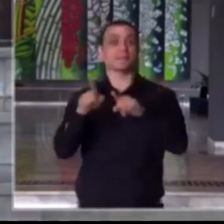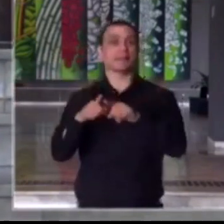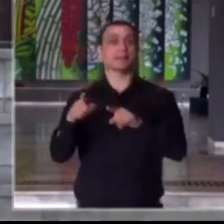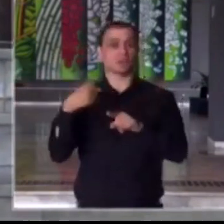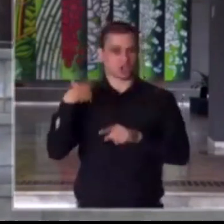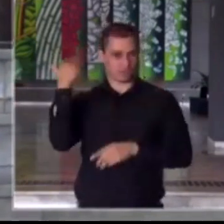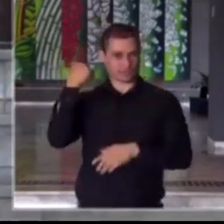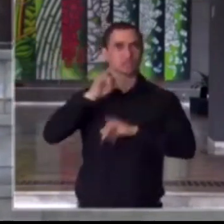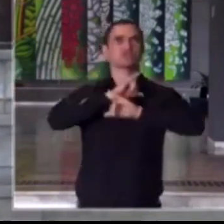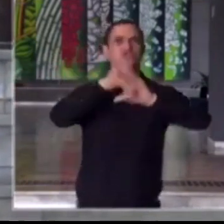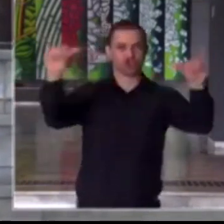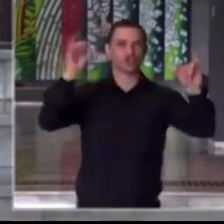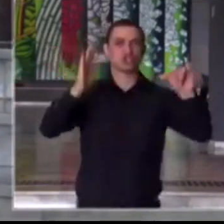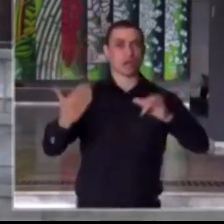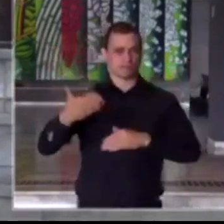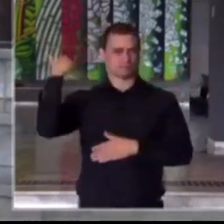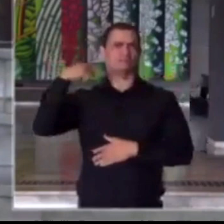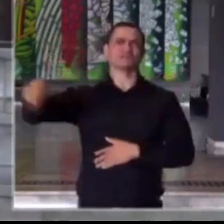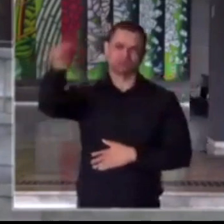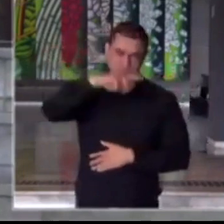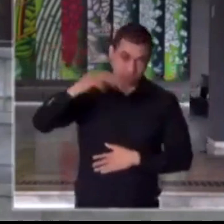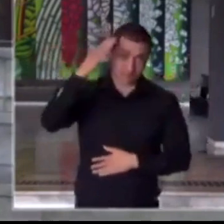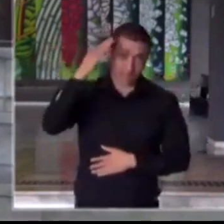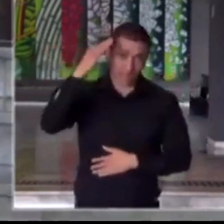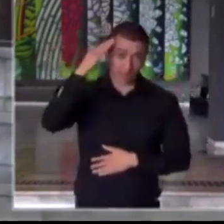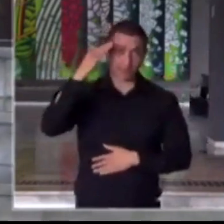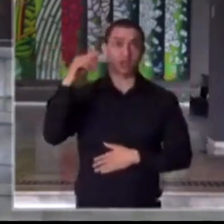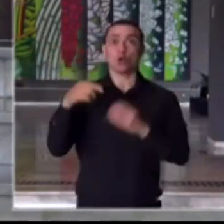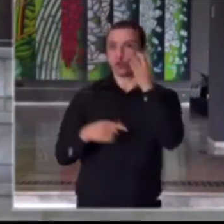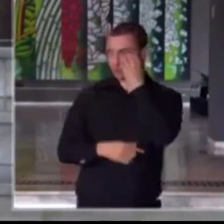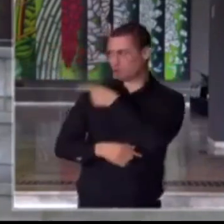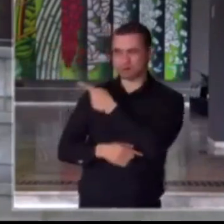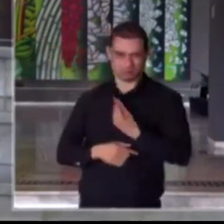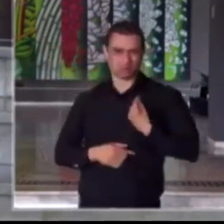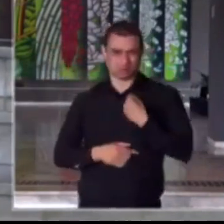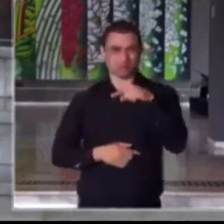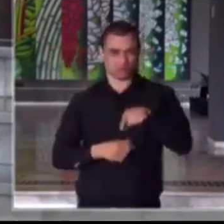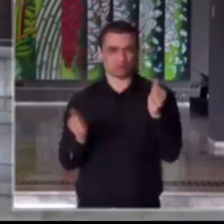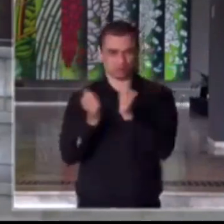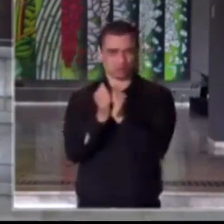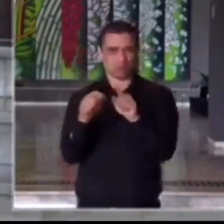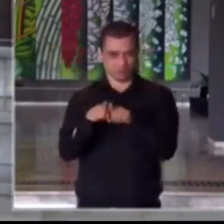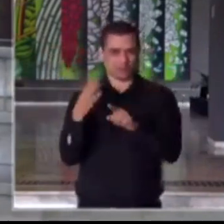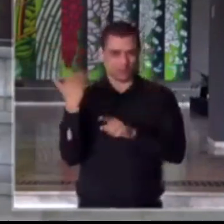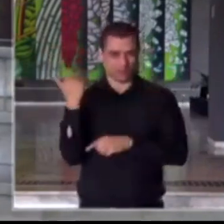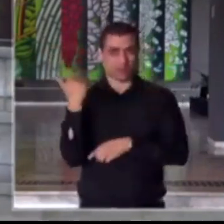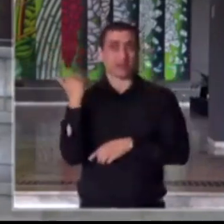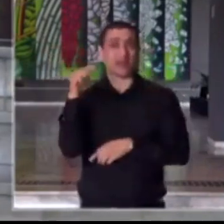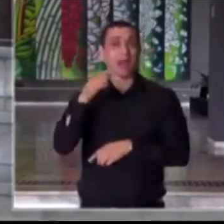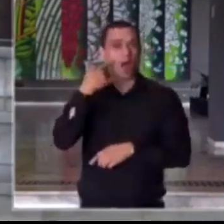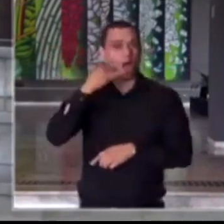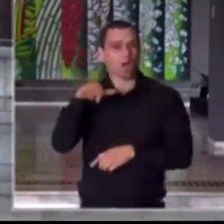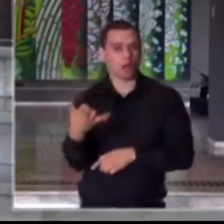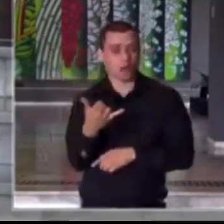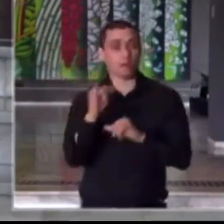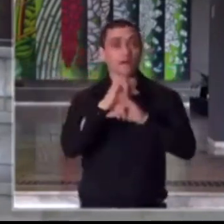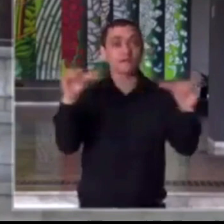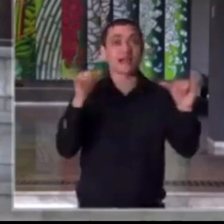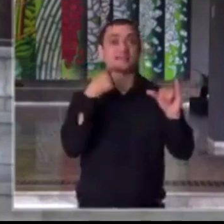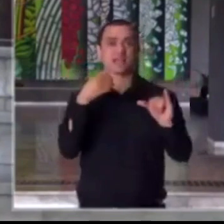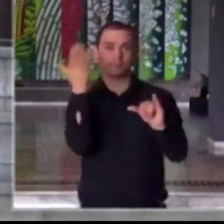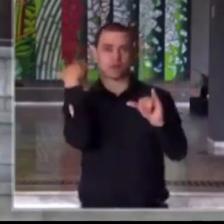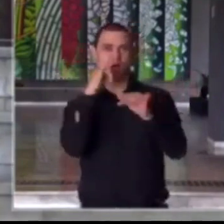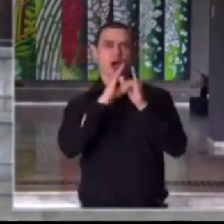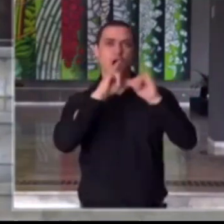tínhamos definido e anunciado aqui, todos sabem, e o Bruno esteve presente nesta oportunidade no início da semana